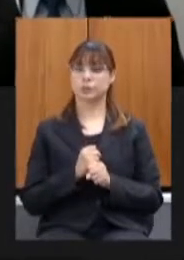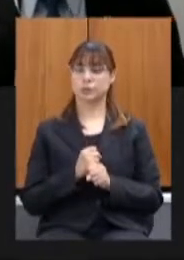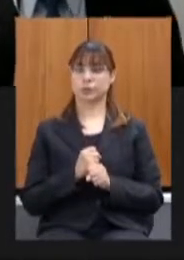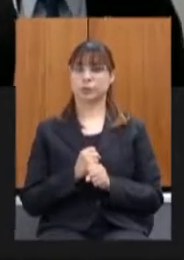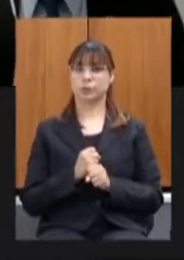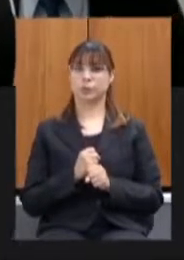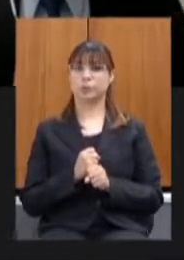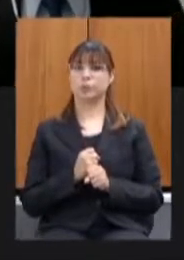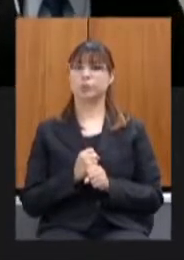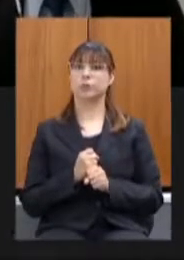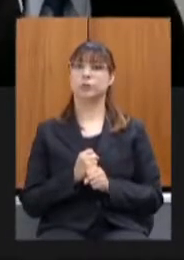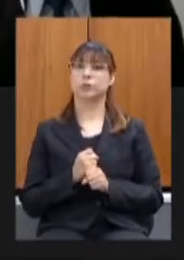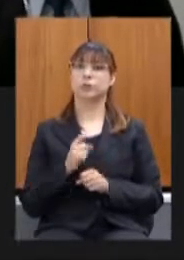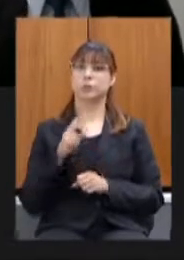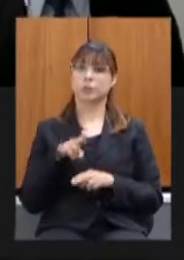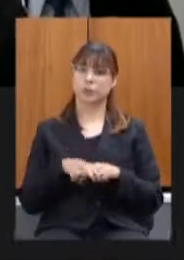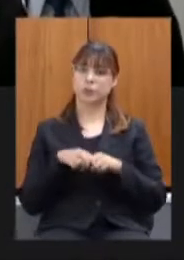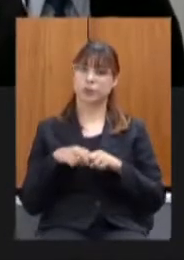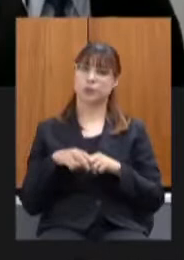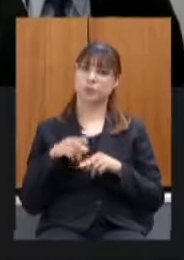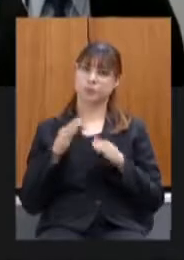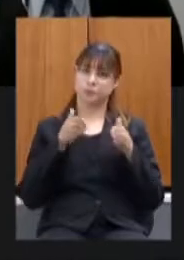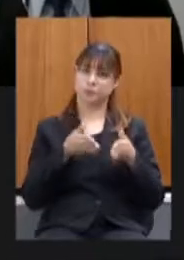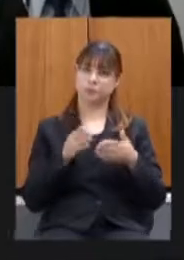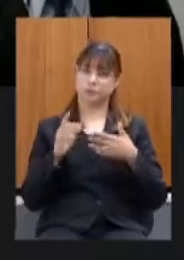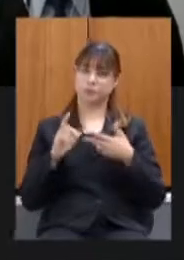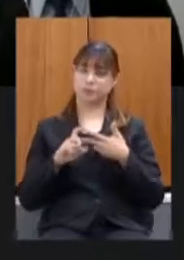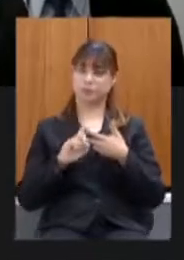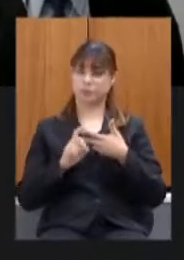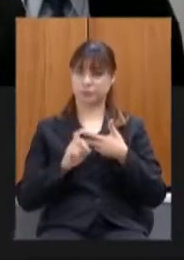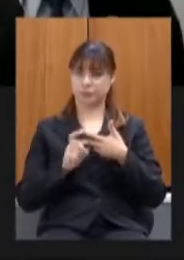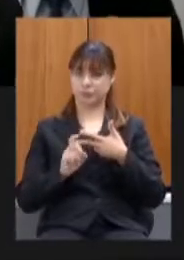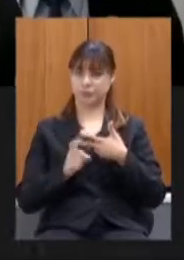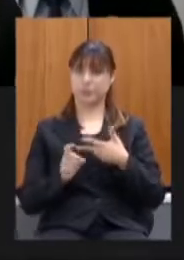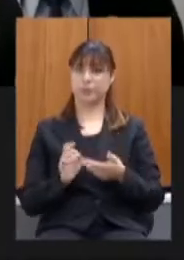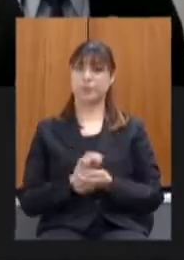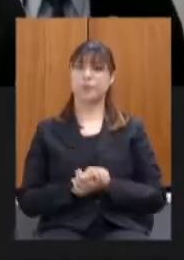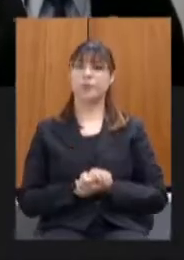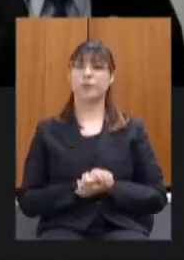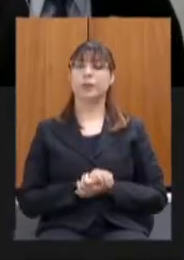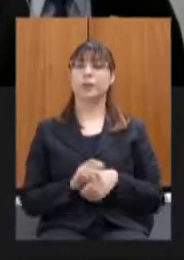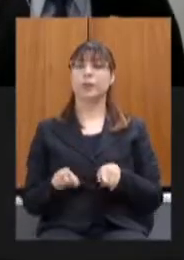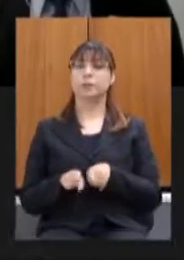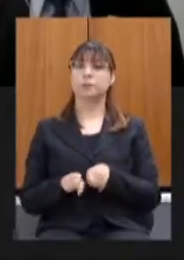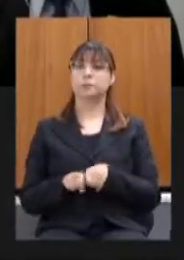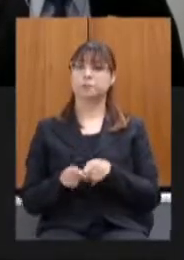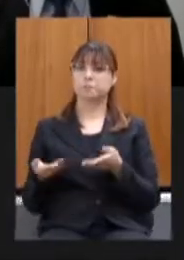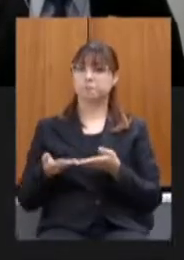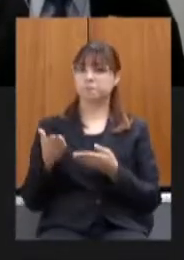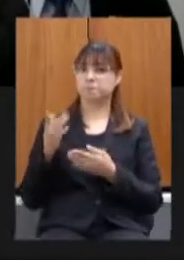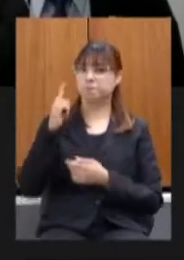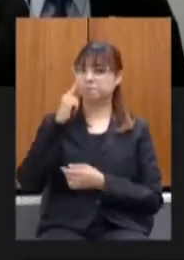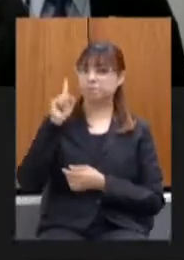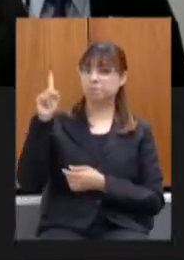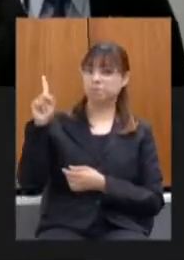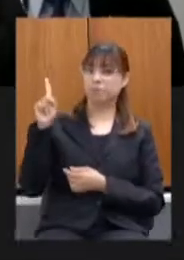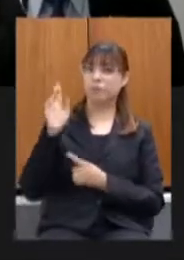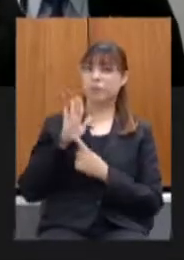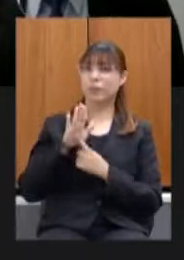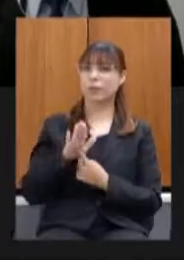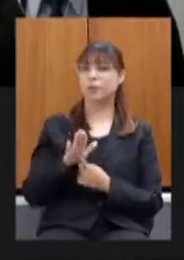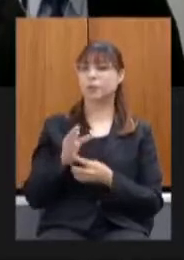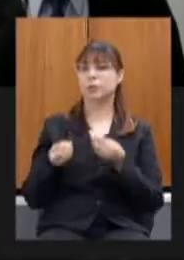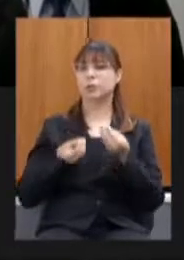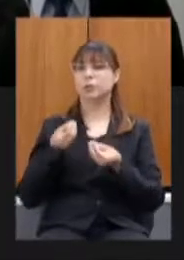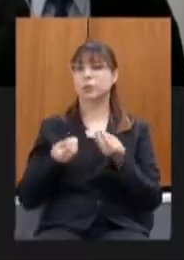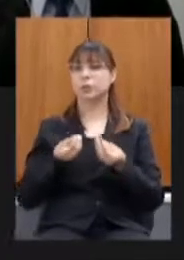executivo o próximo favor e aqui a gente mostra que o efeito que a gente